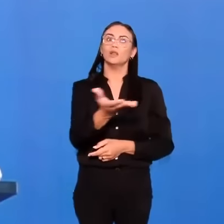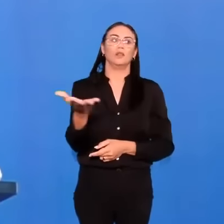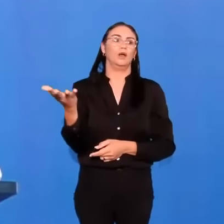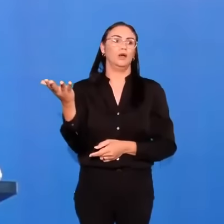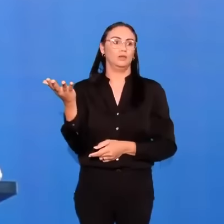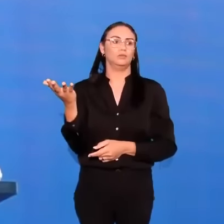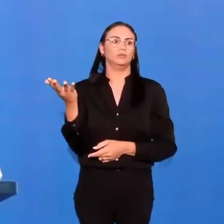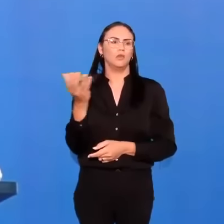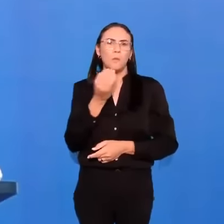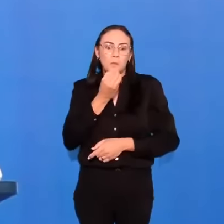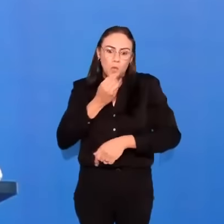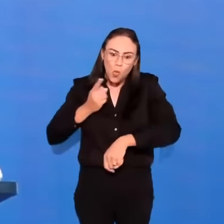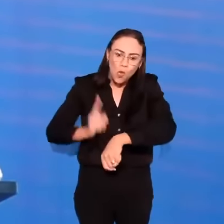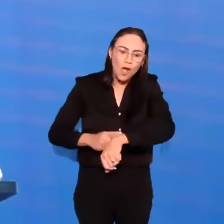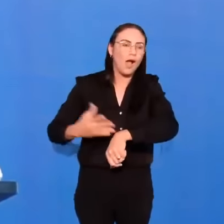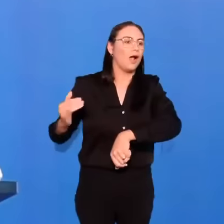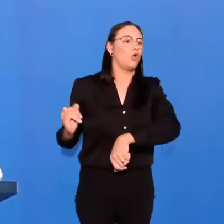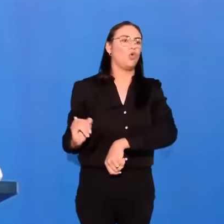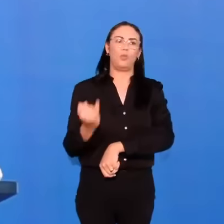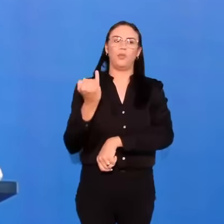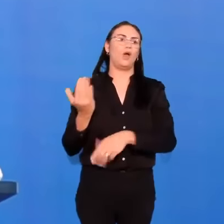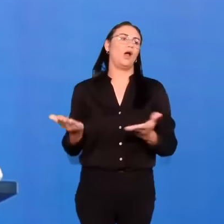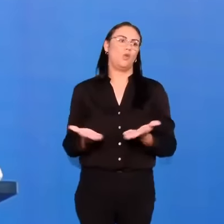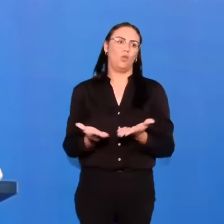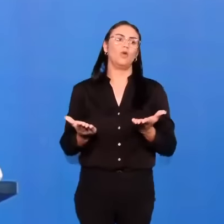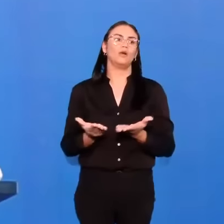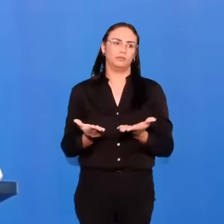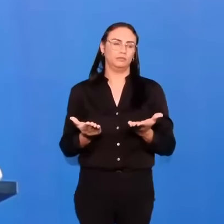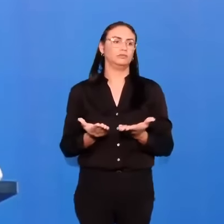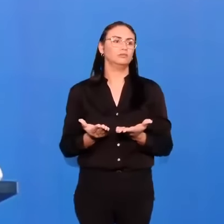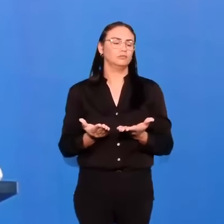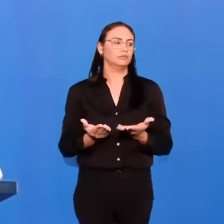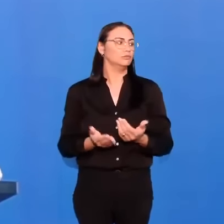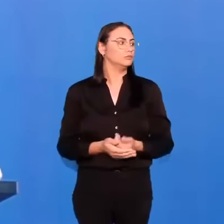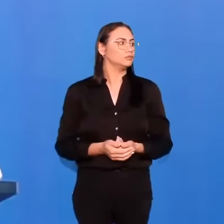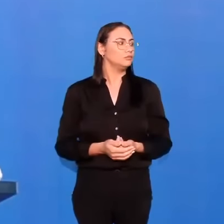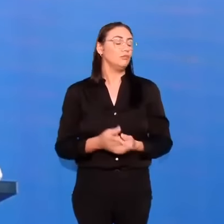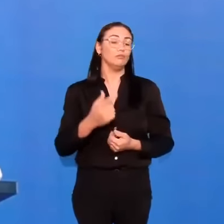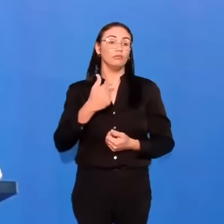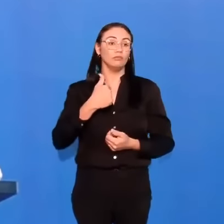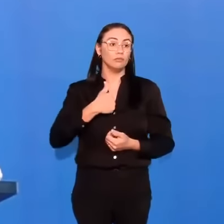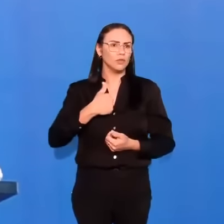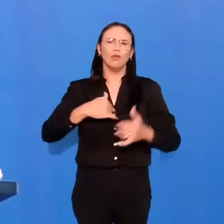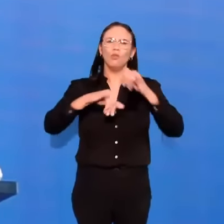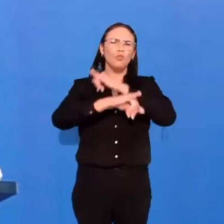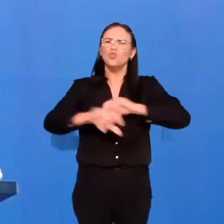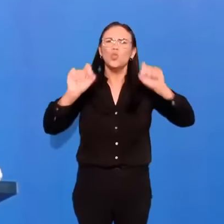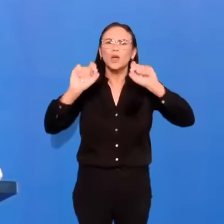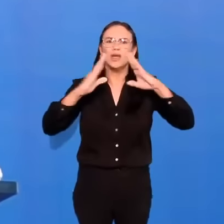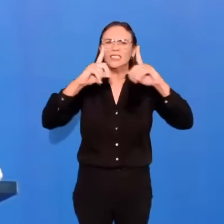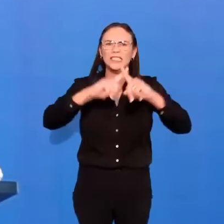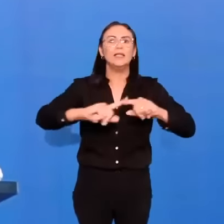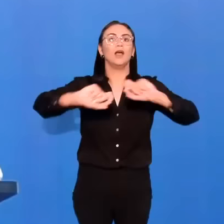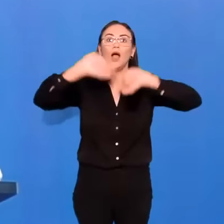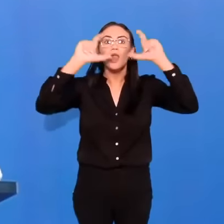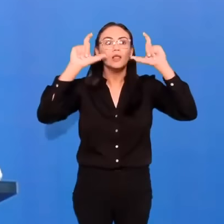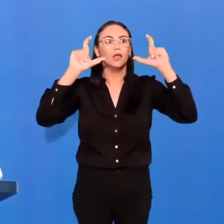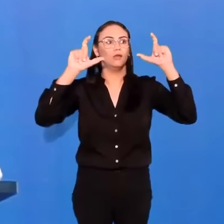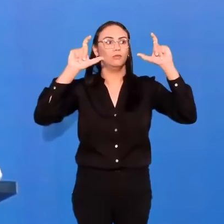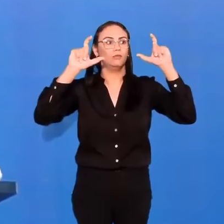muito pertinente. Eu vim aqui para alertar a igreja de Cristo,